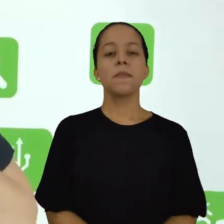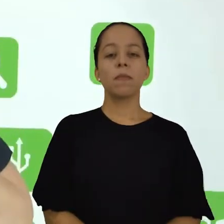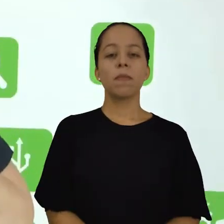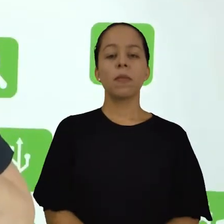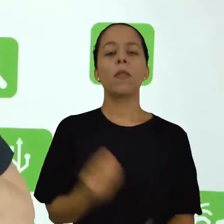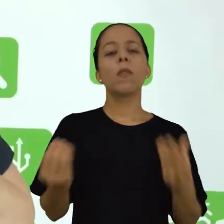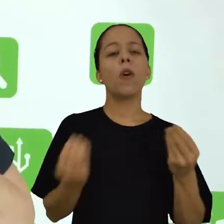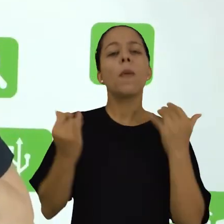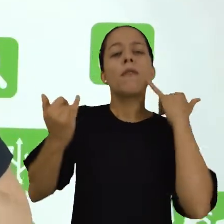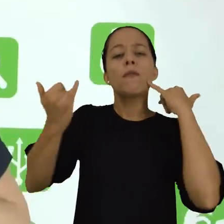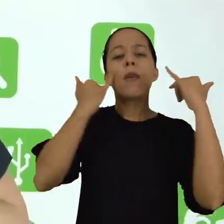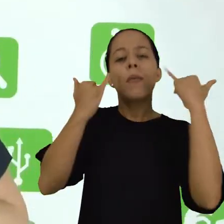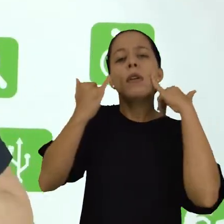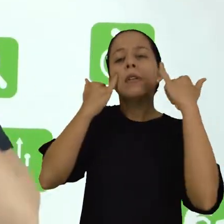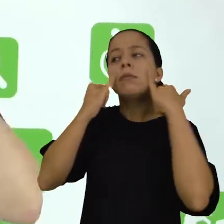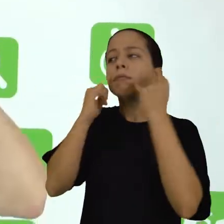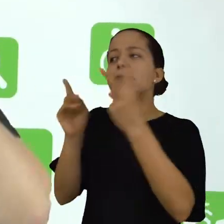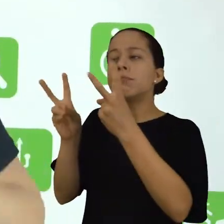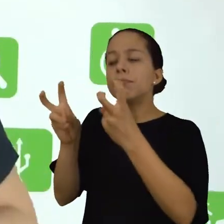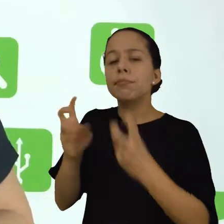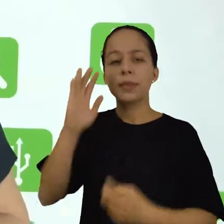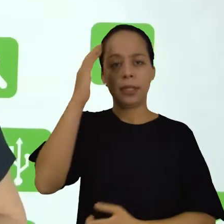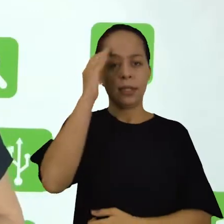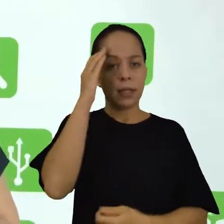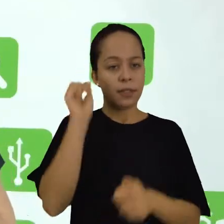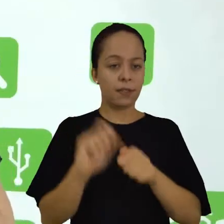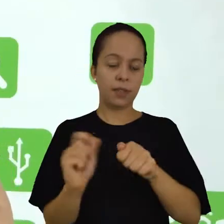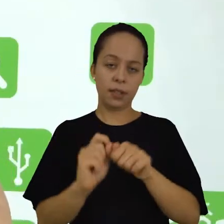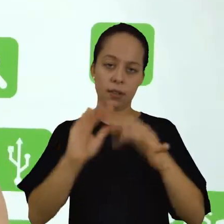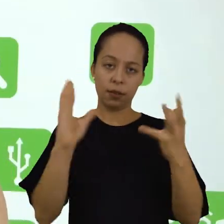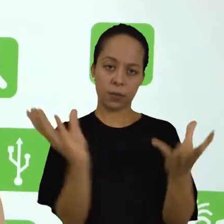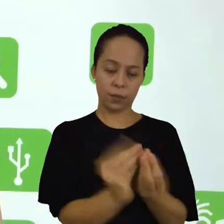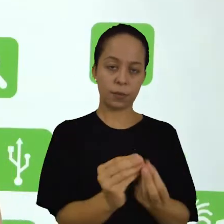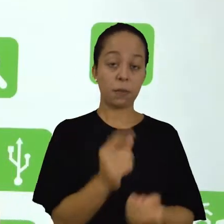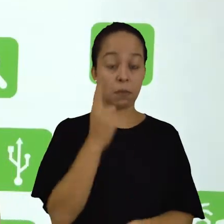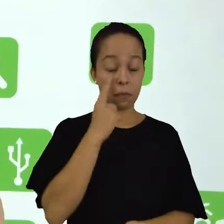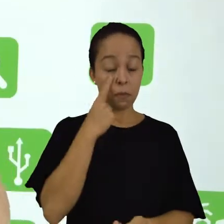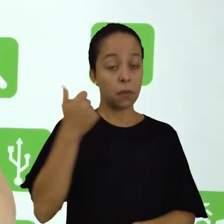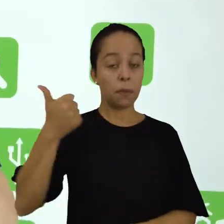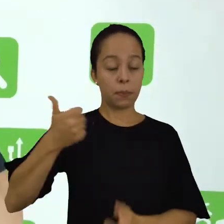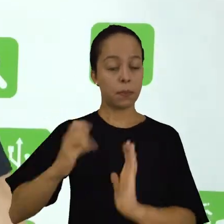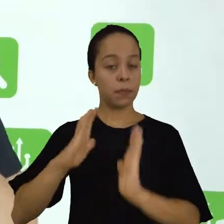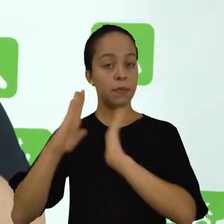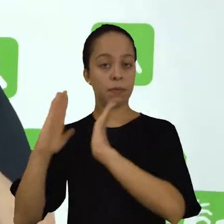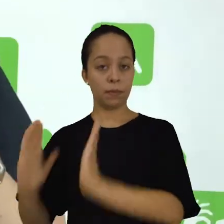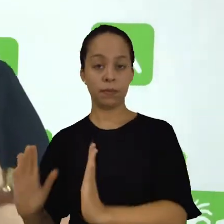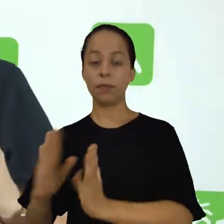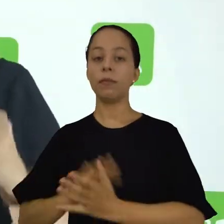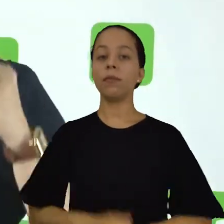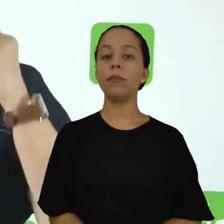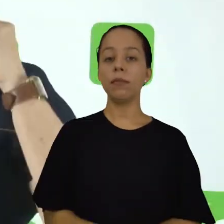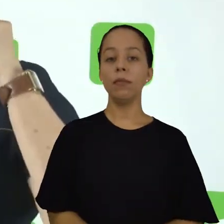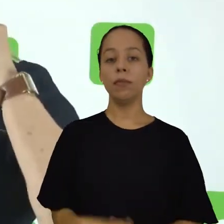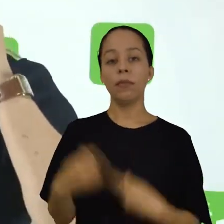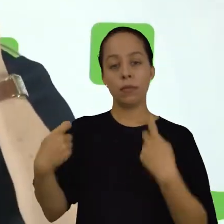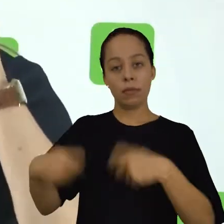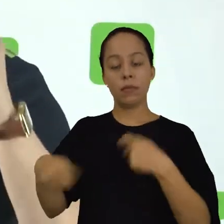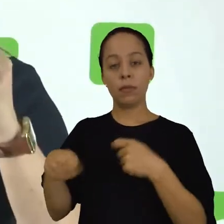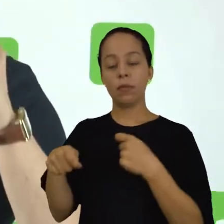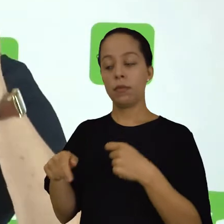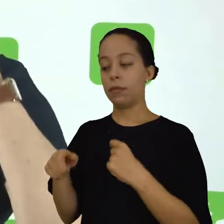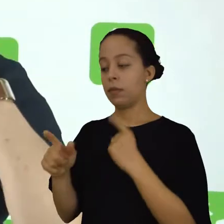as informações para elaborar um resumo? Então, vejam lá, o primeiro passo é você